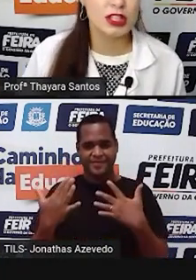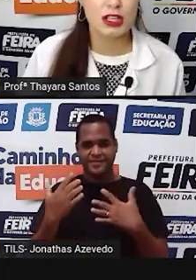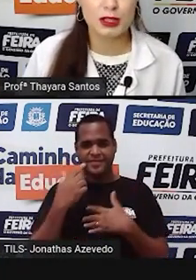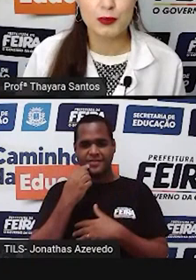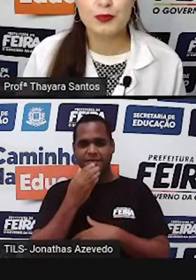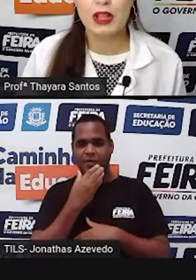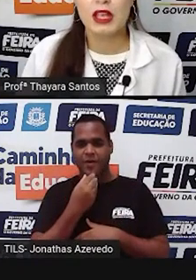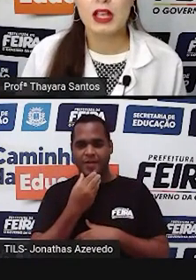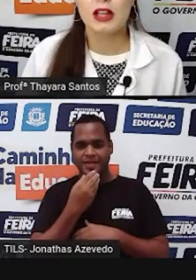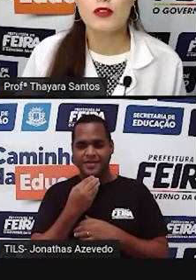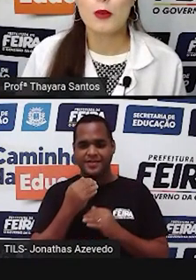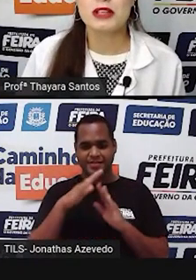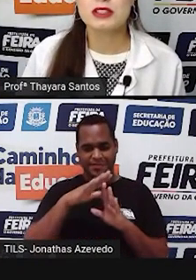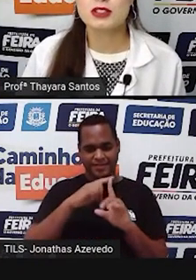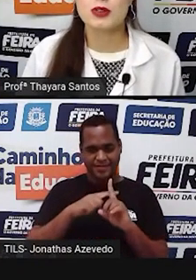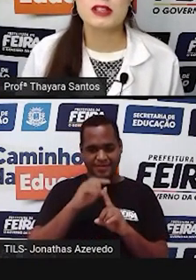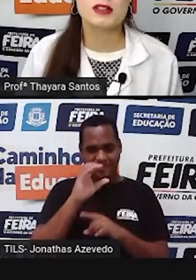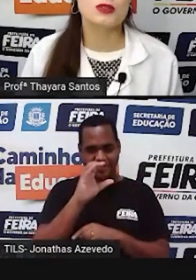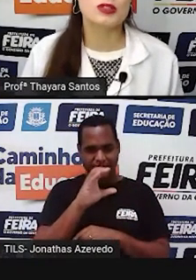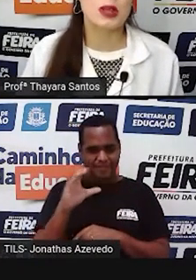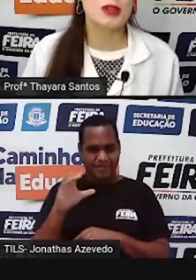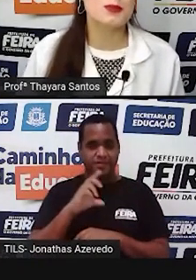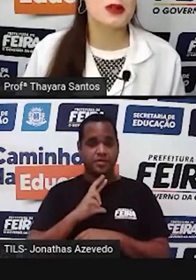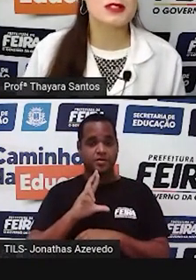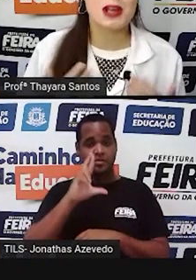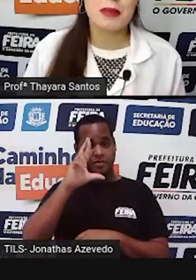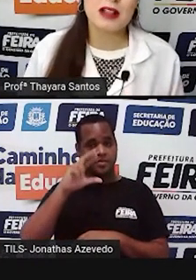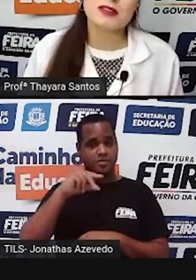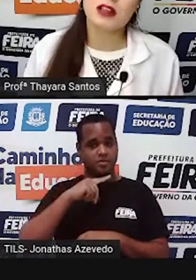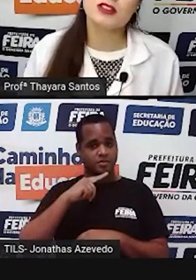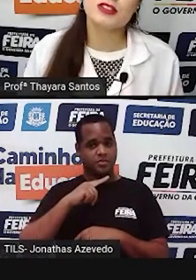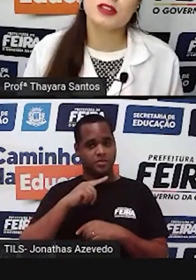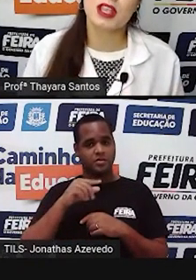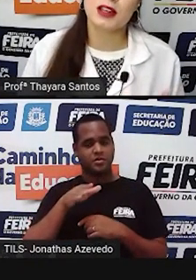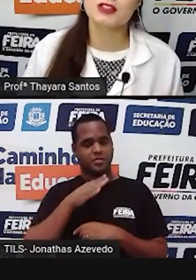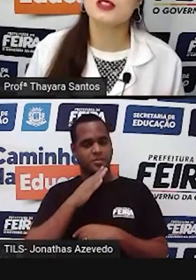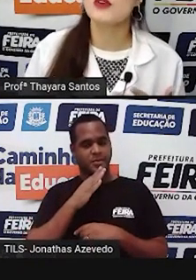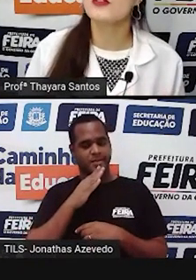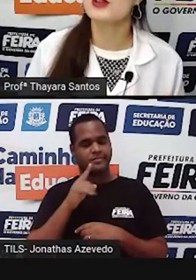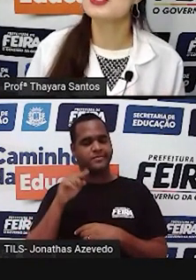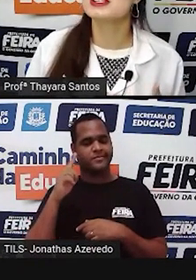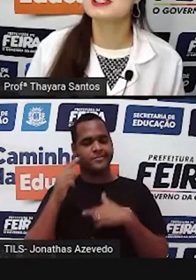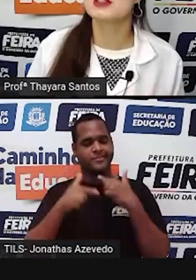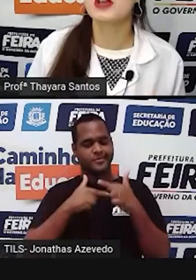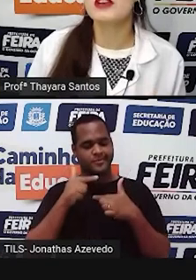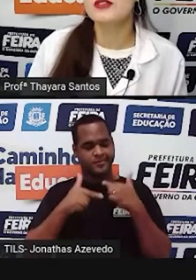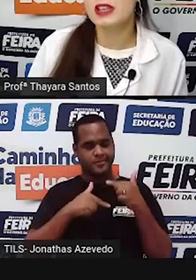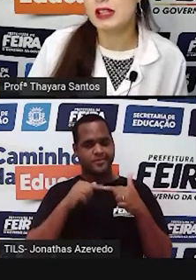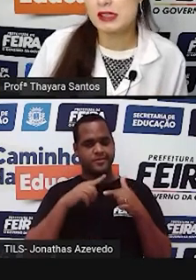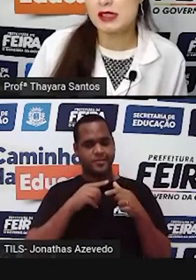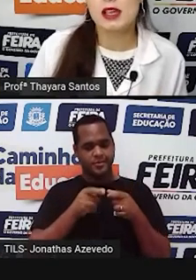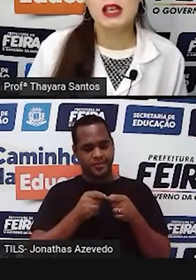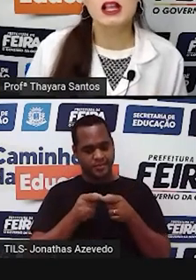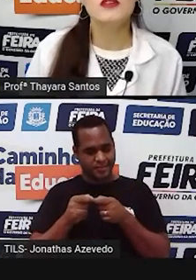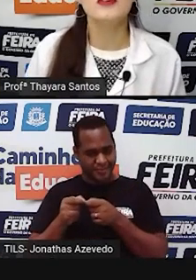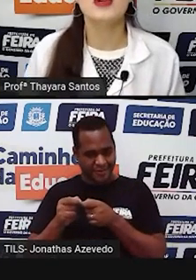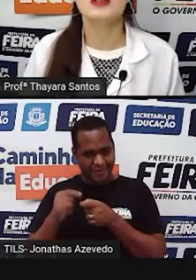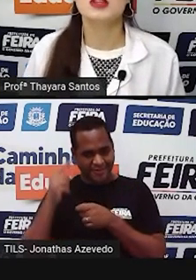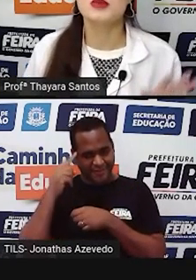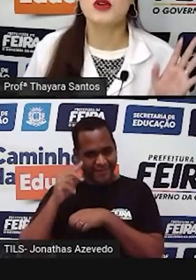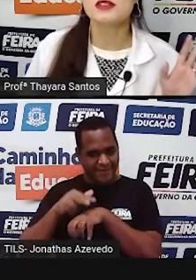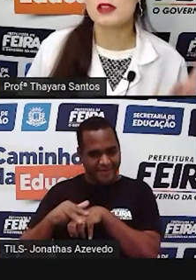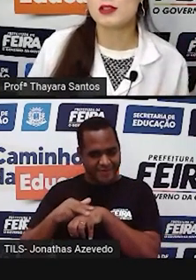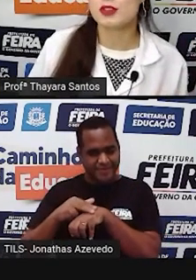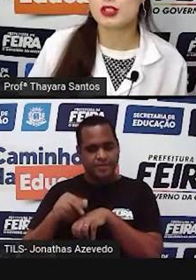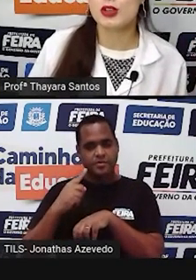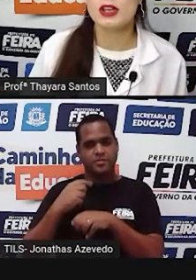agostiniano, ele ficou bastante conhecido justamente pelos trabalhos que ele desenvolveu utilizando ervilhas. Ele viveu